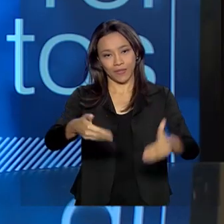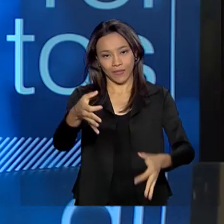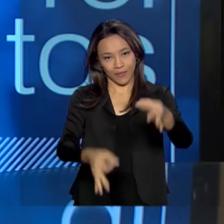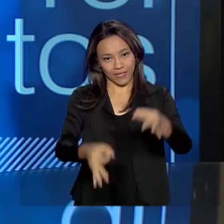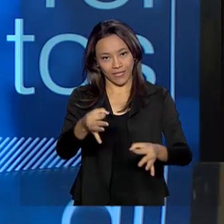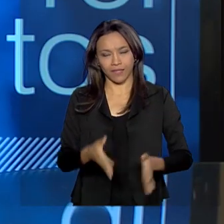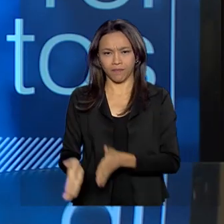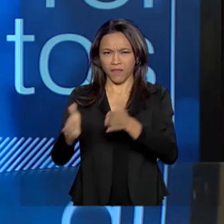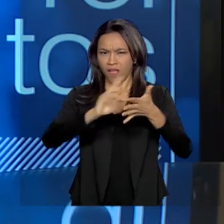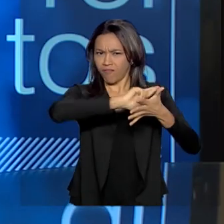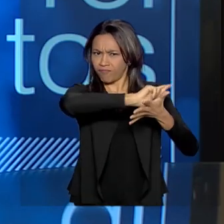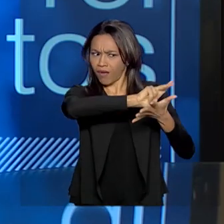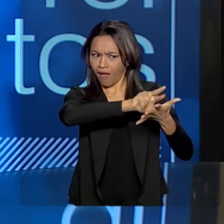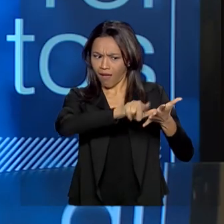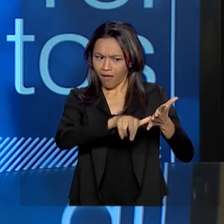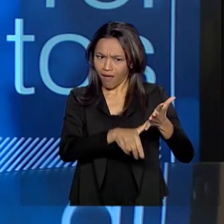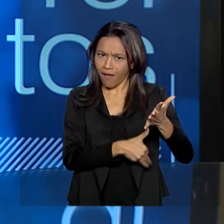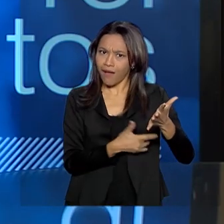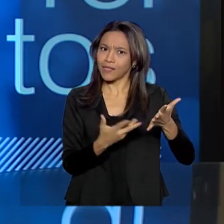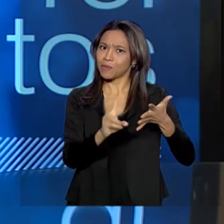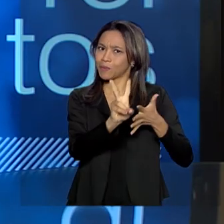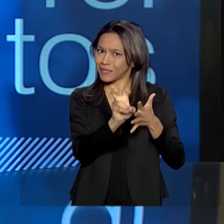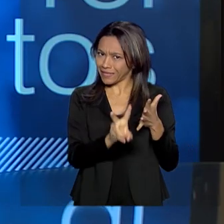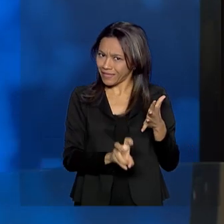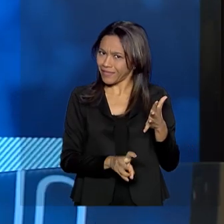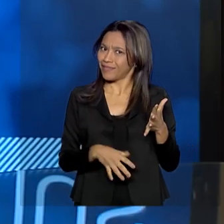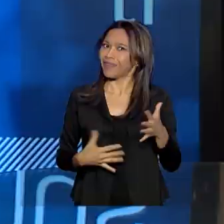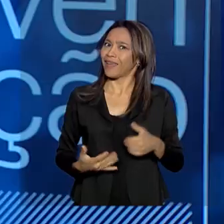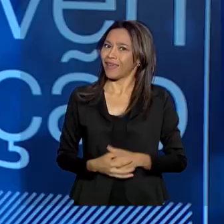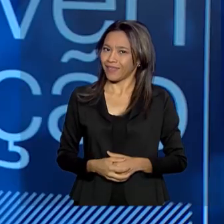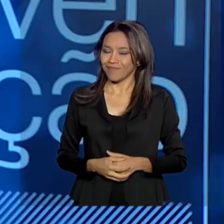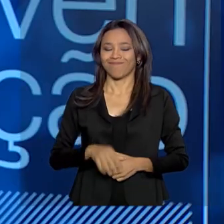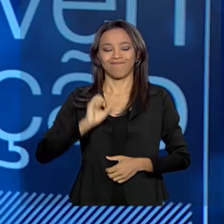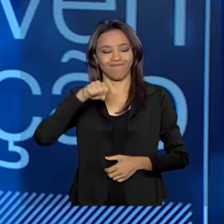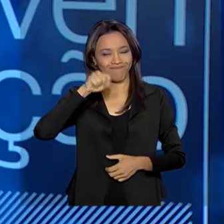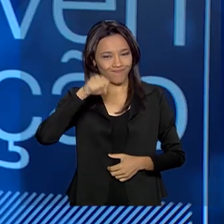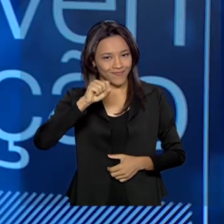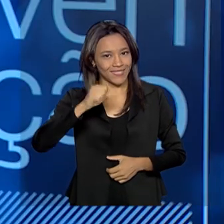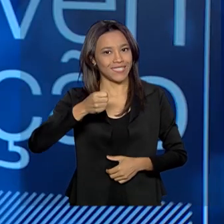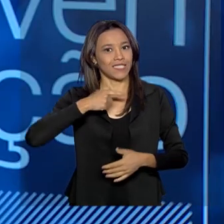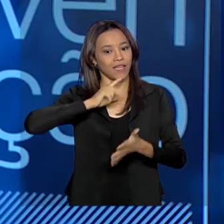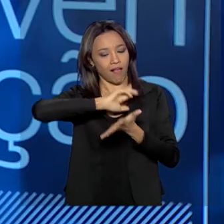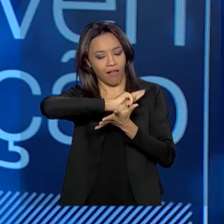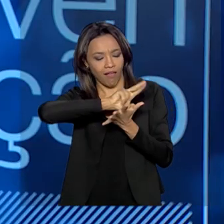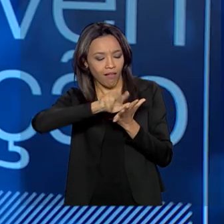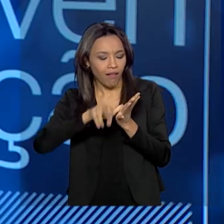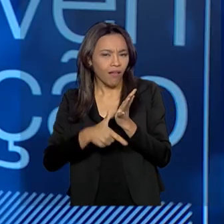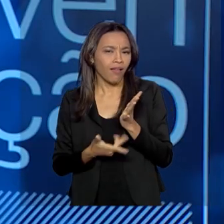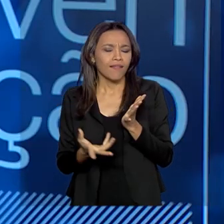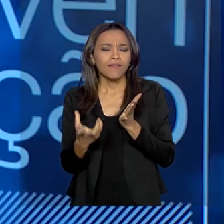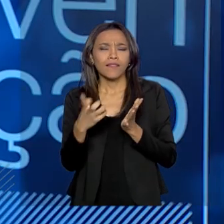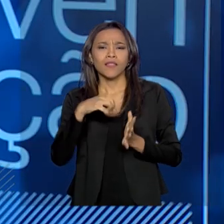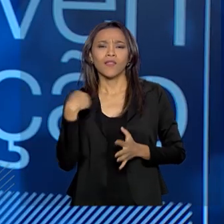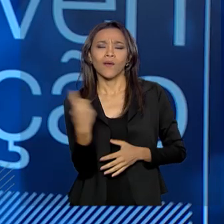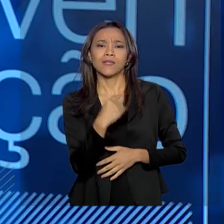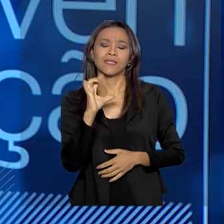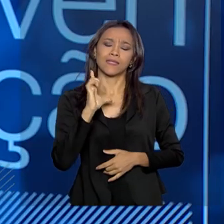Que é um leque de iniciativas, são muitos assuntos, né? Muitos assuntos. Nós temos no